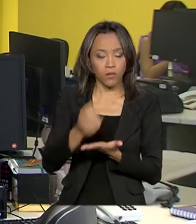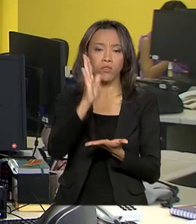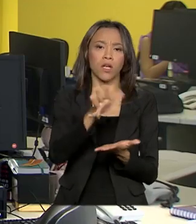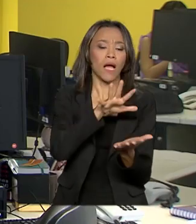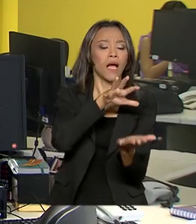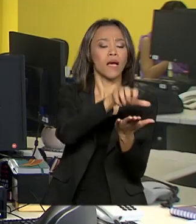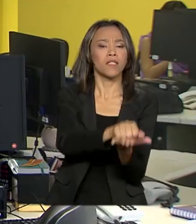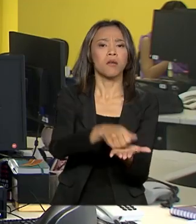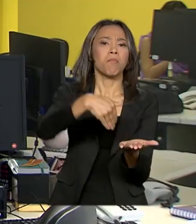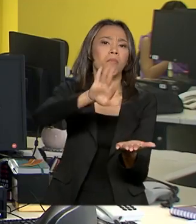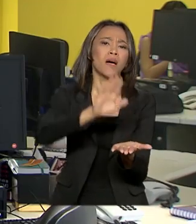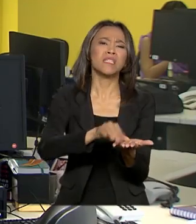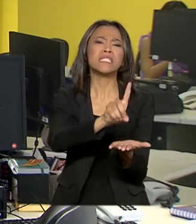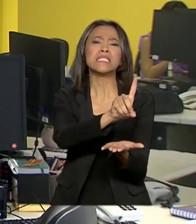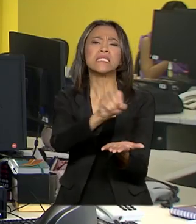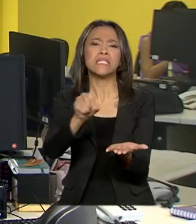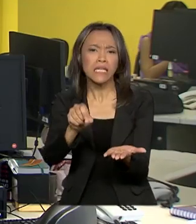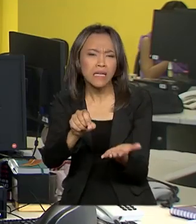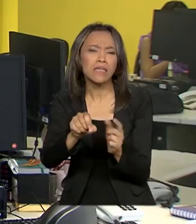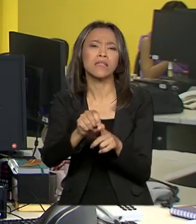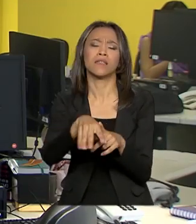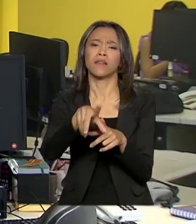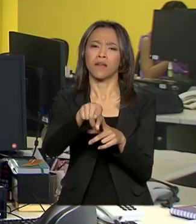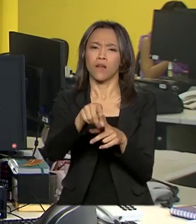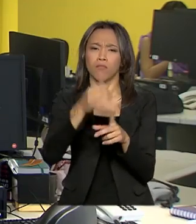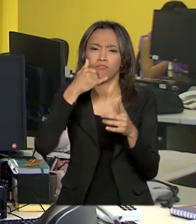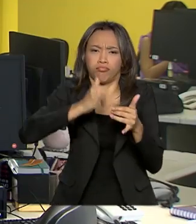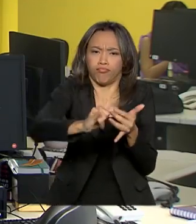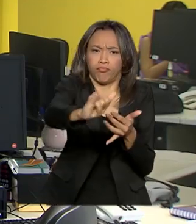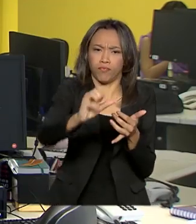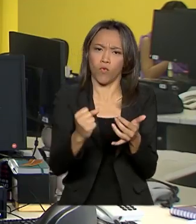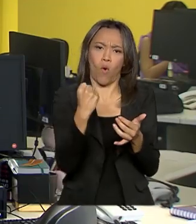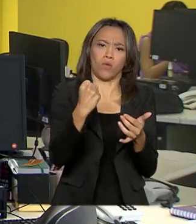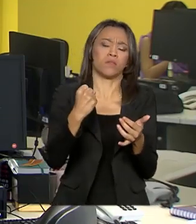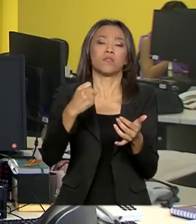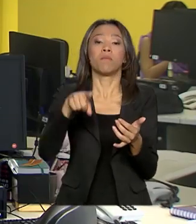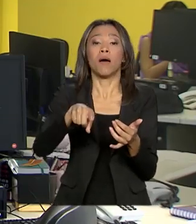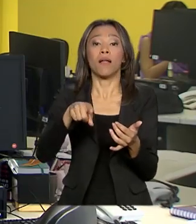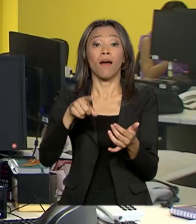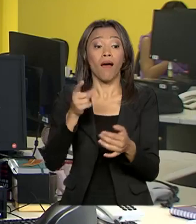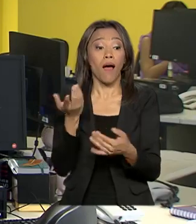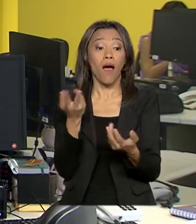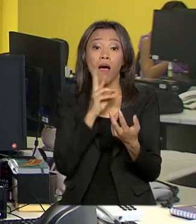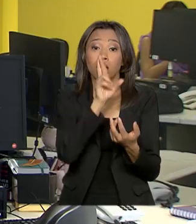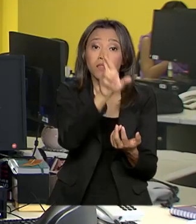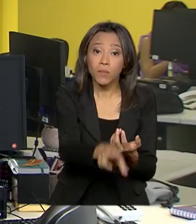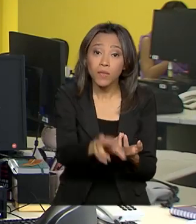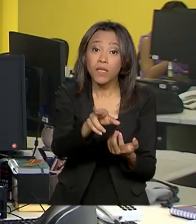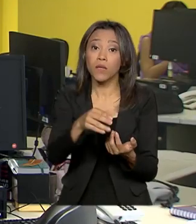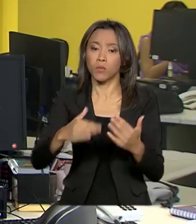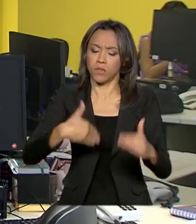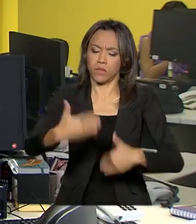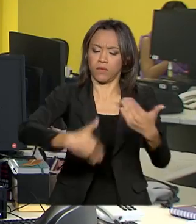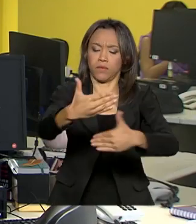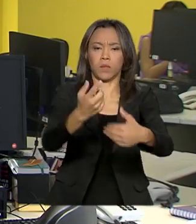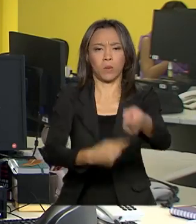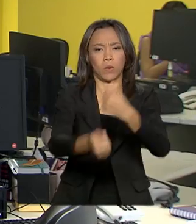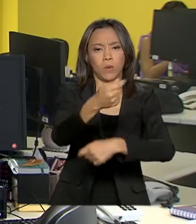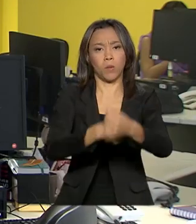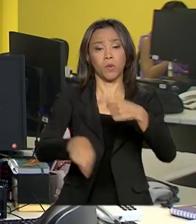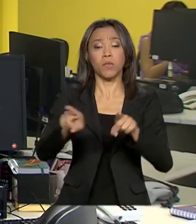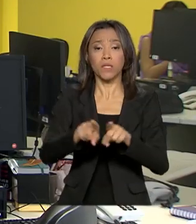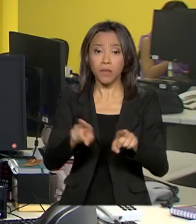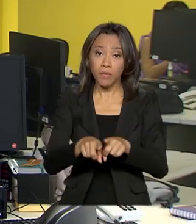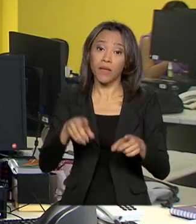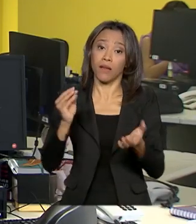mais de 100 gigawatts em projetos, o que seria suficiente para atender o crescimento econômico e a demanda por energia por